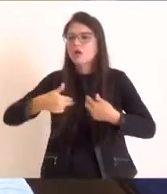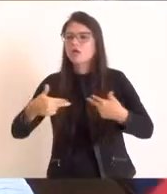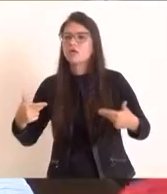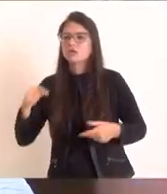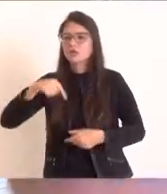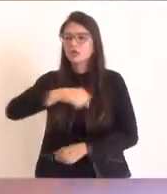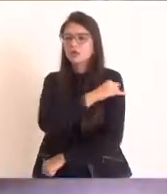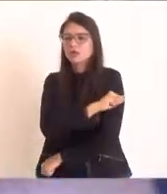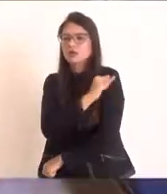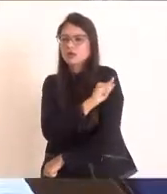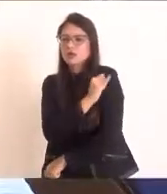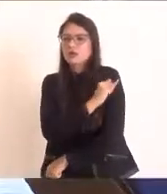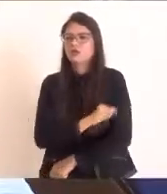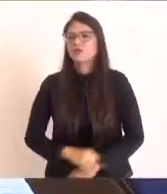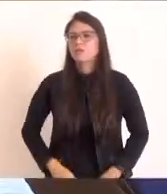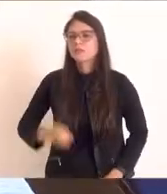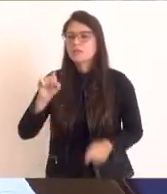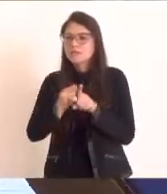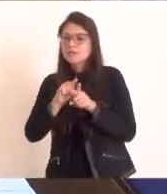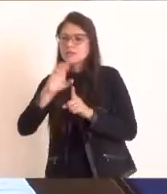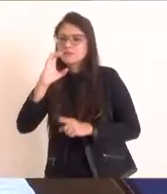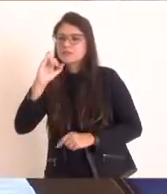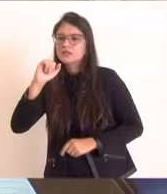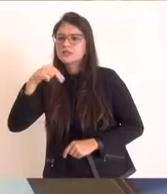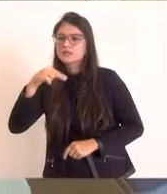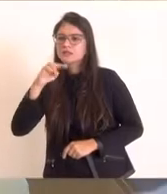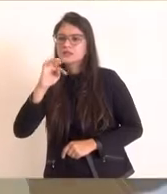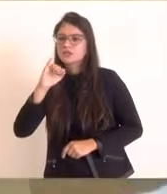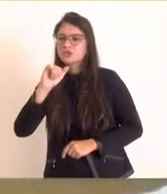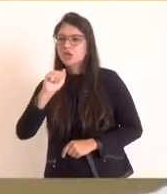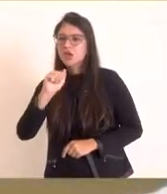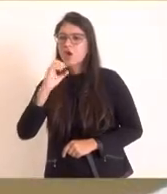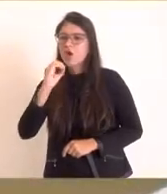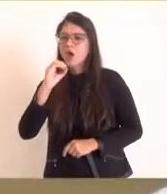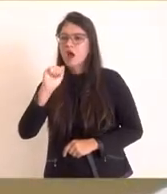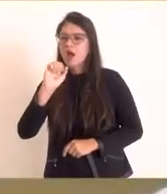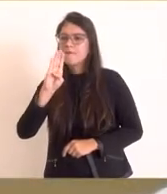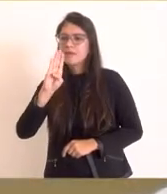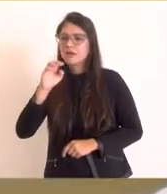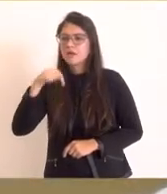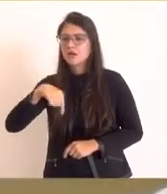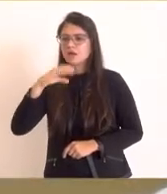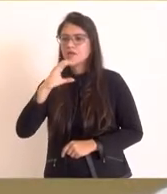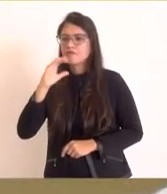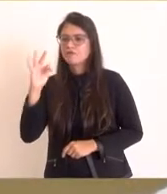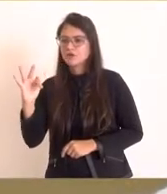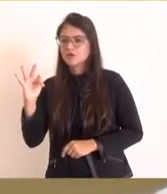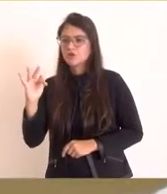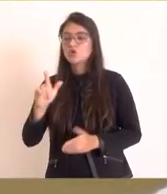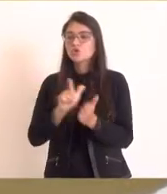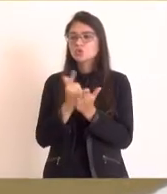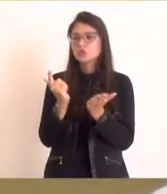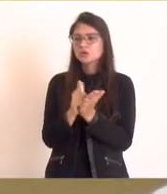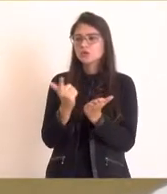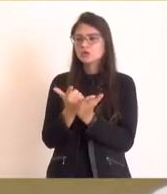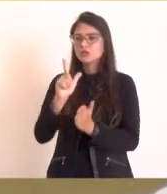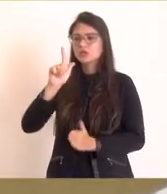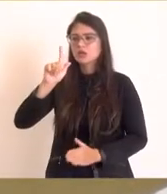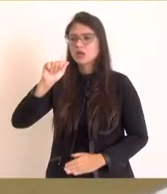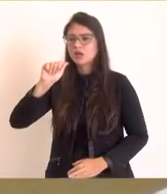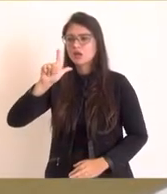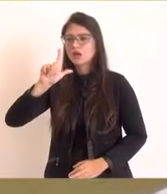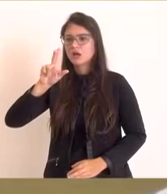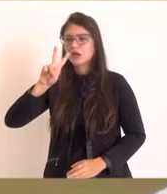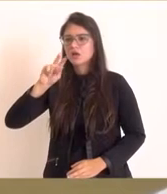de Oliveira, da UAB Cabo Frio, o jornalista Galvão, do jornal Ponto de Vista,